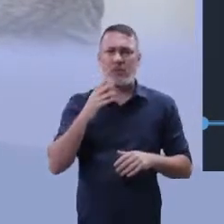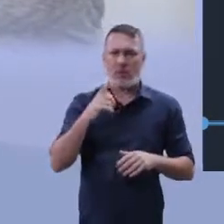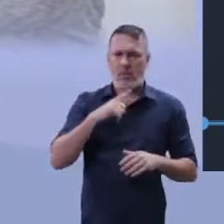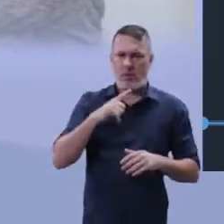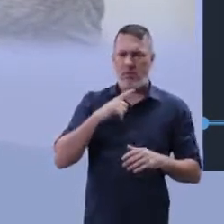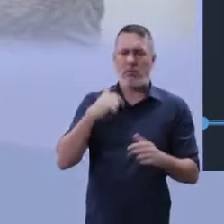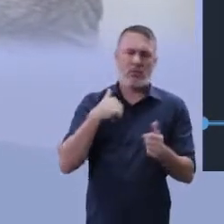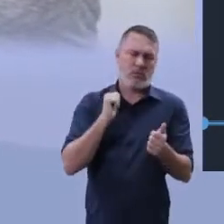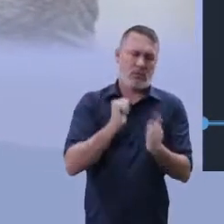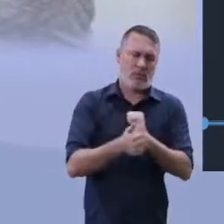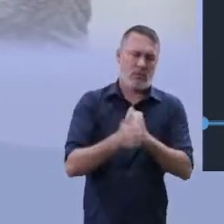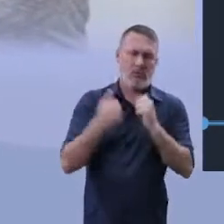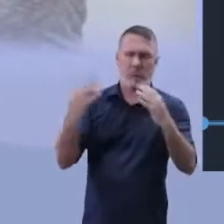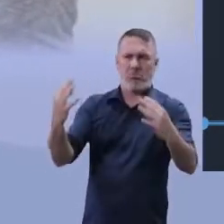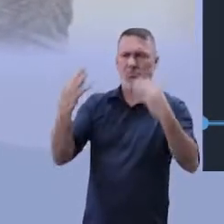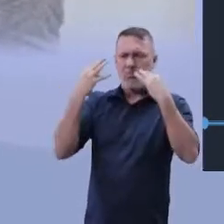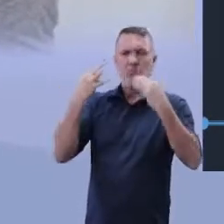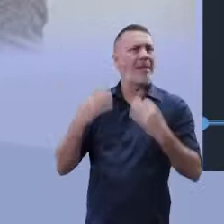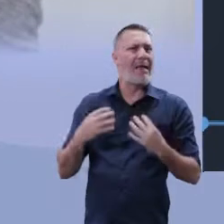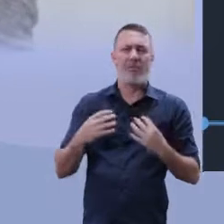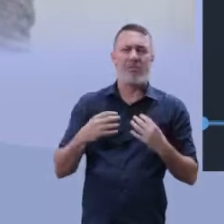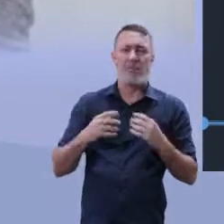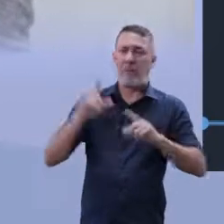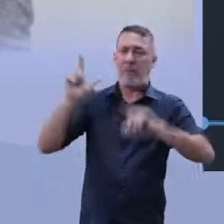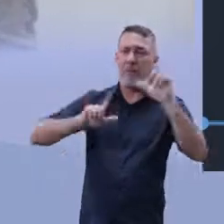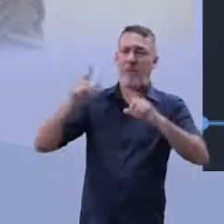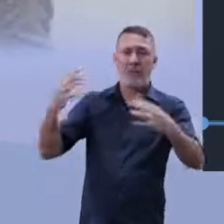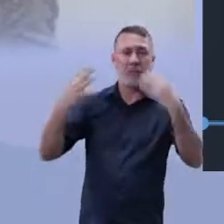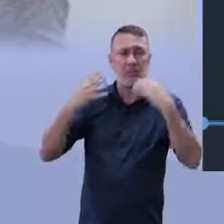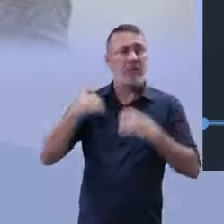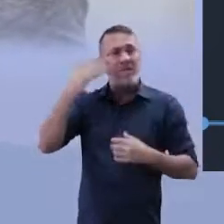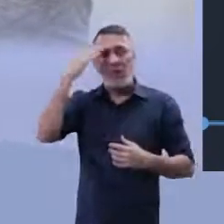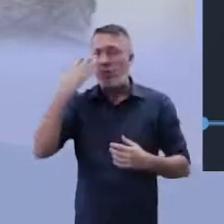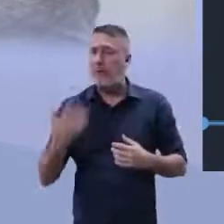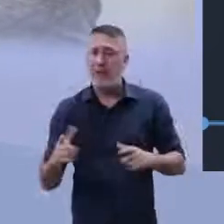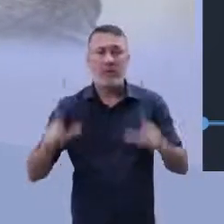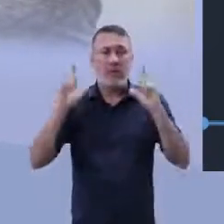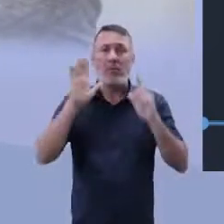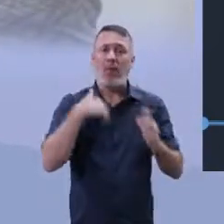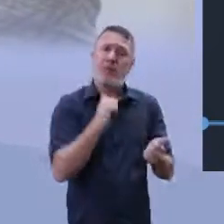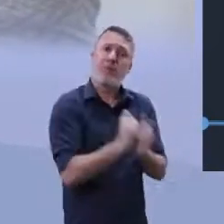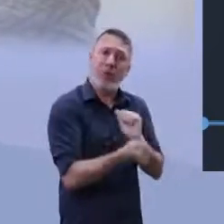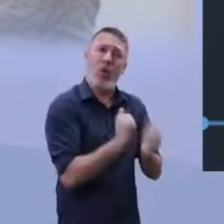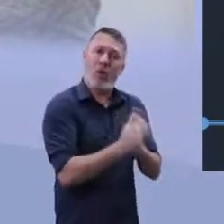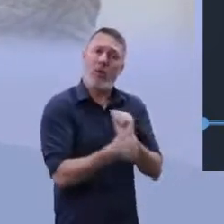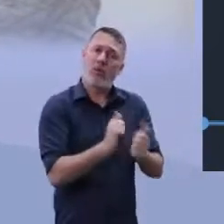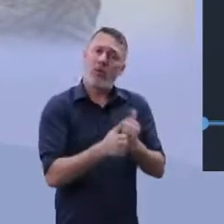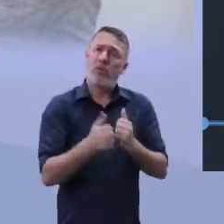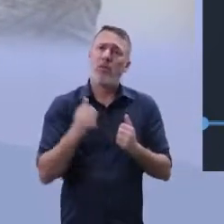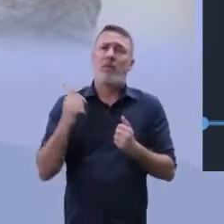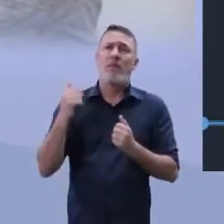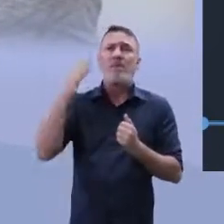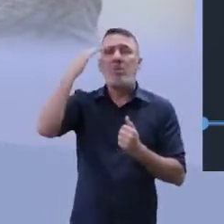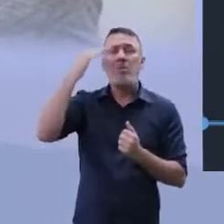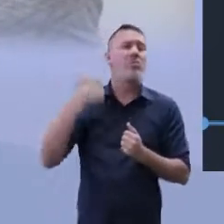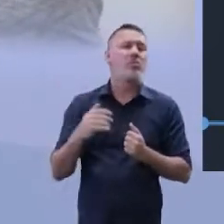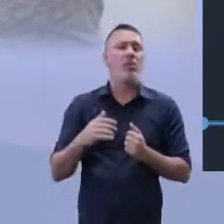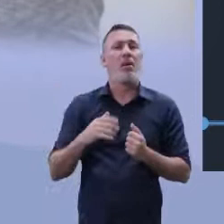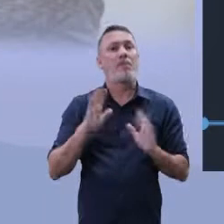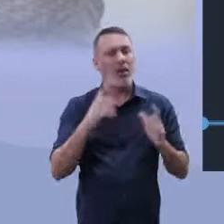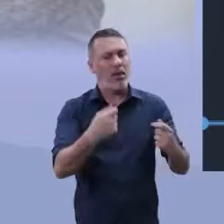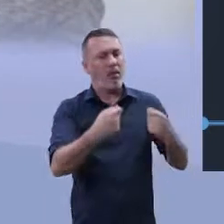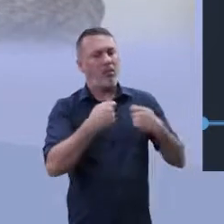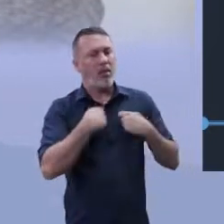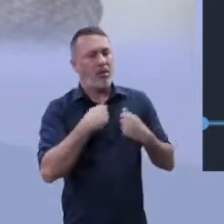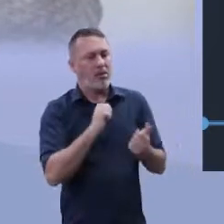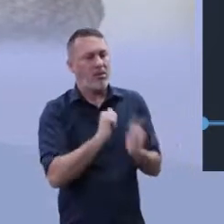eu não tenho reconhecimento midiático, às vezes eu não tenho reconhecimento financeiro, mas eu sou um atleta. E esse atleta traz